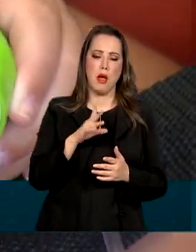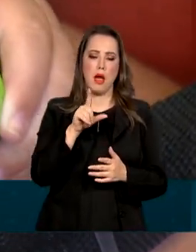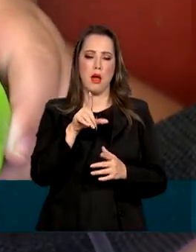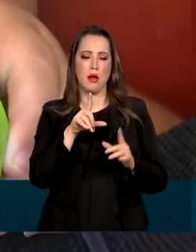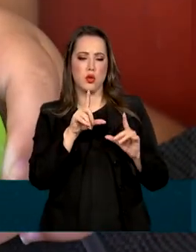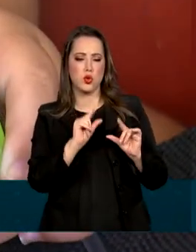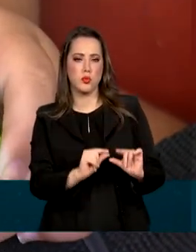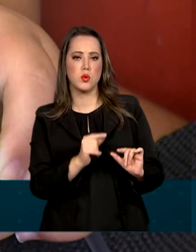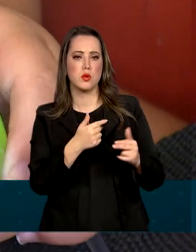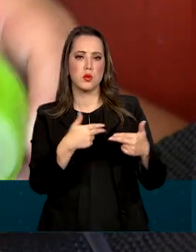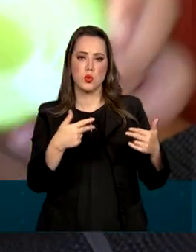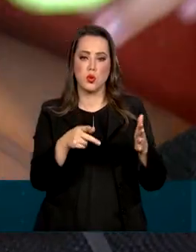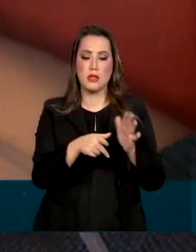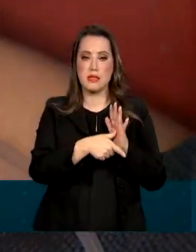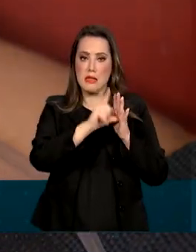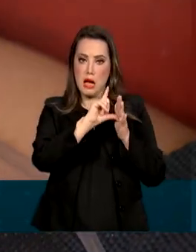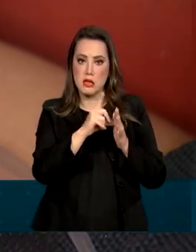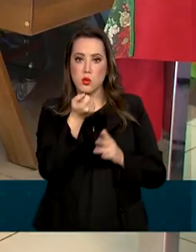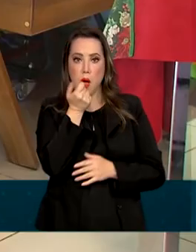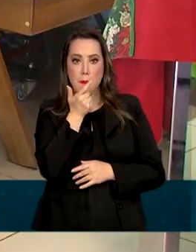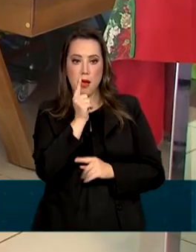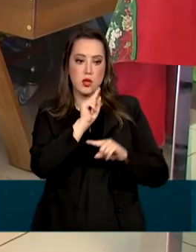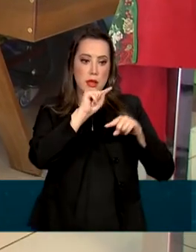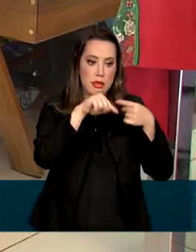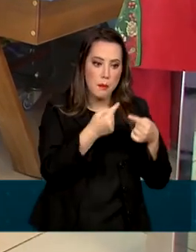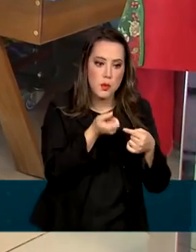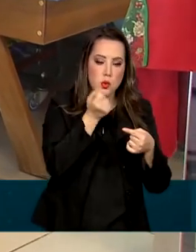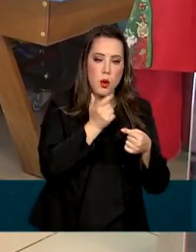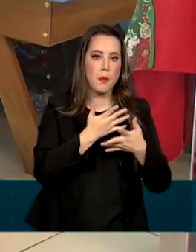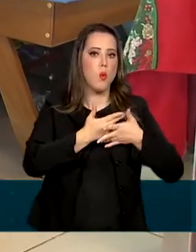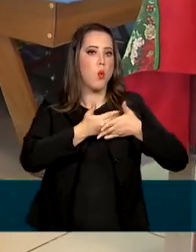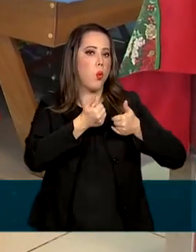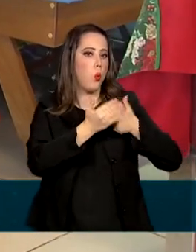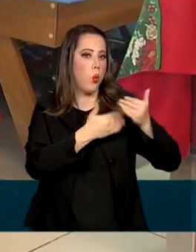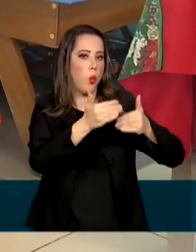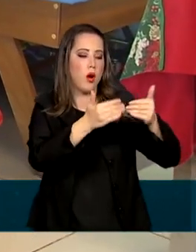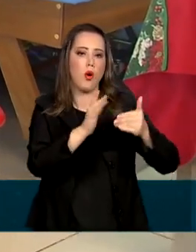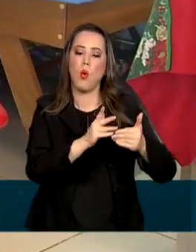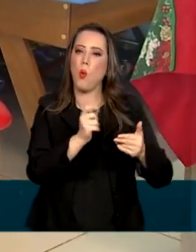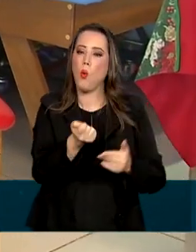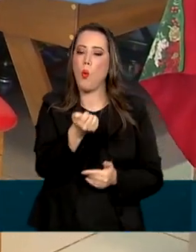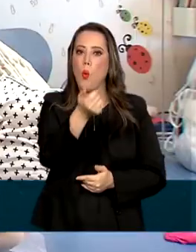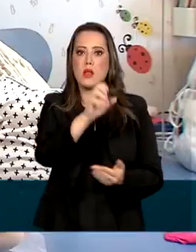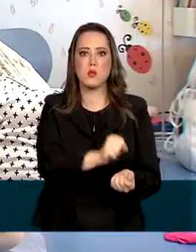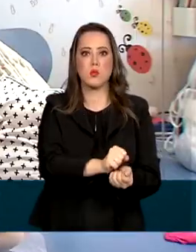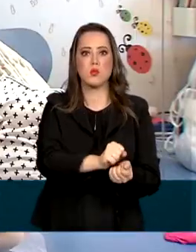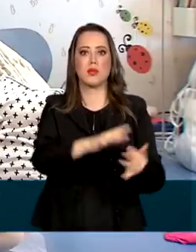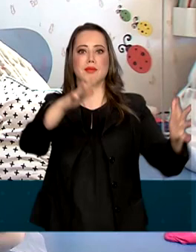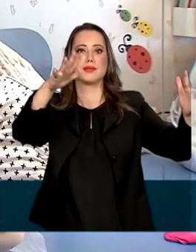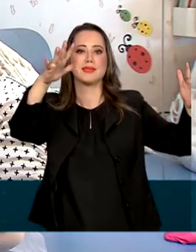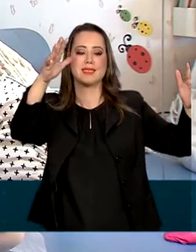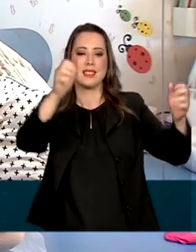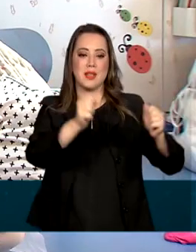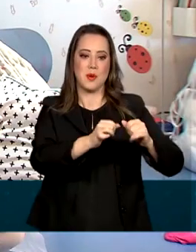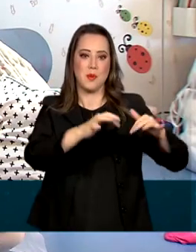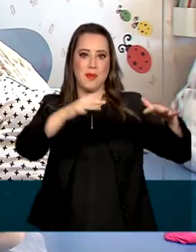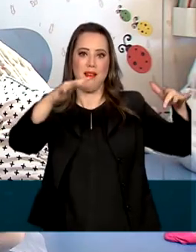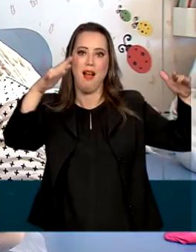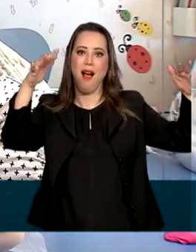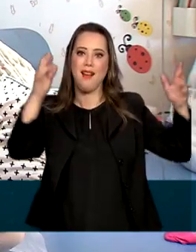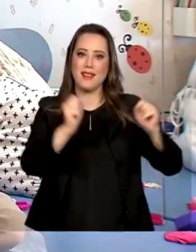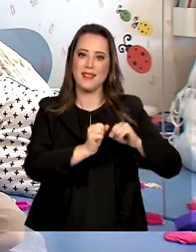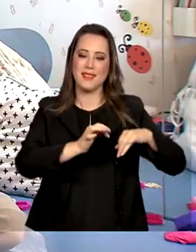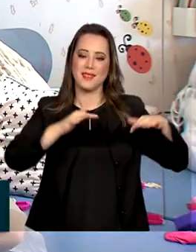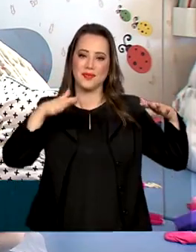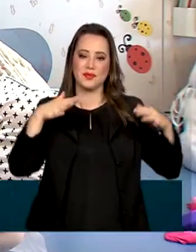progressos. É como se fosse um marco. Essa medicação bem revolucionária é realmente um milagre na vida dela. Quando estivemos aqui pela primeira vez,